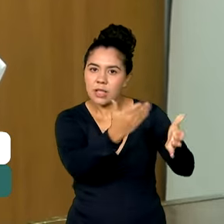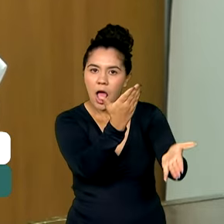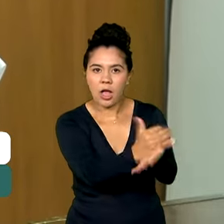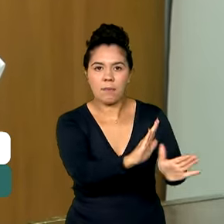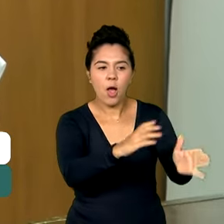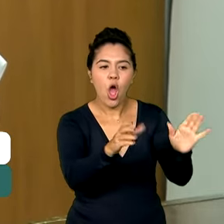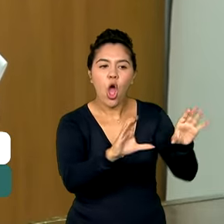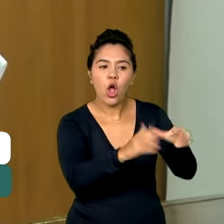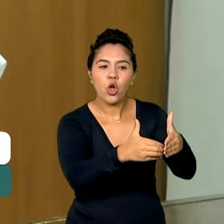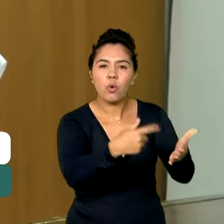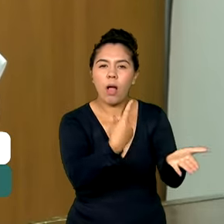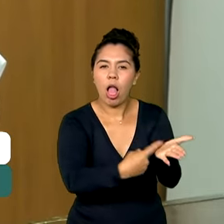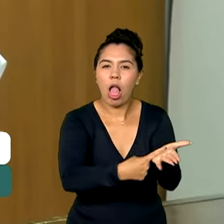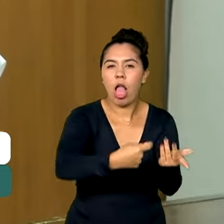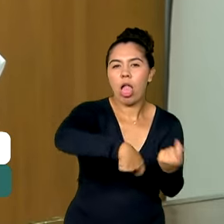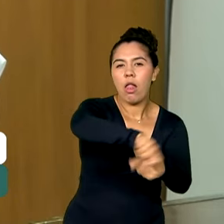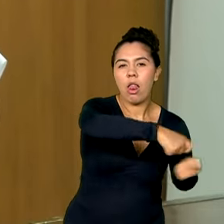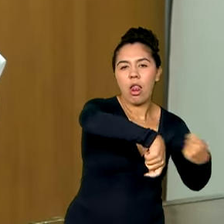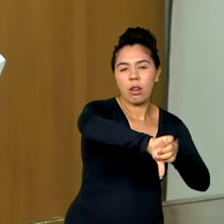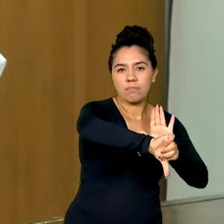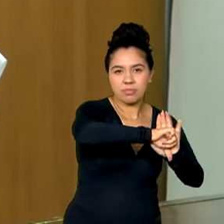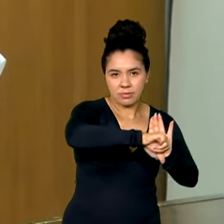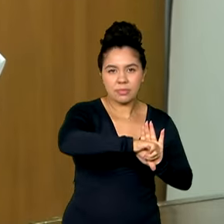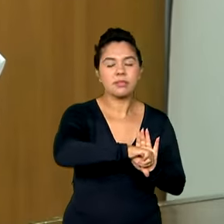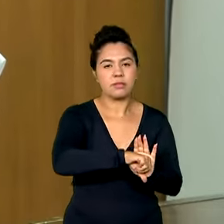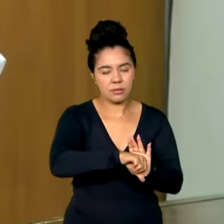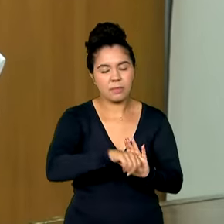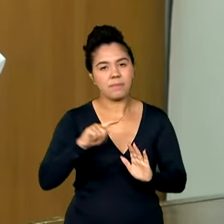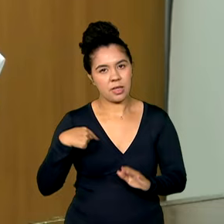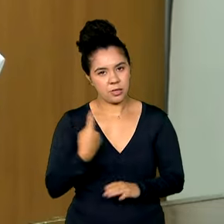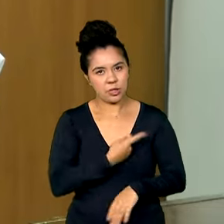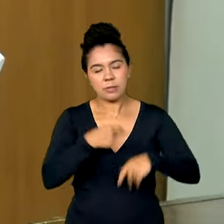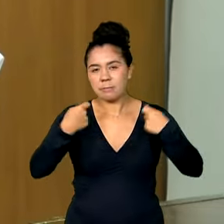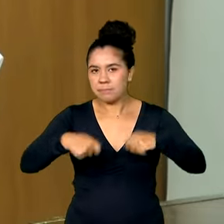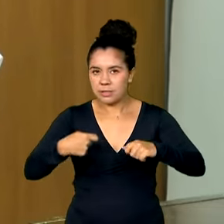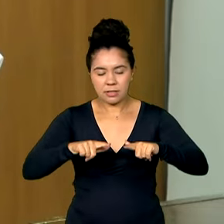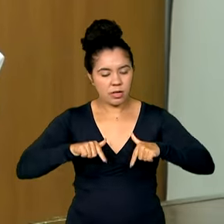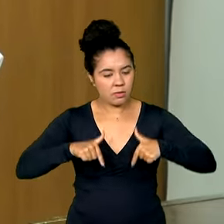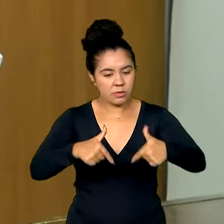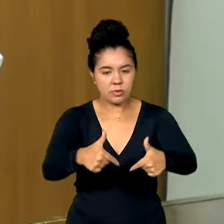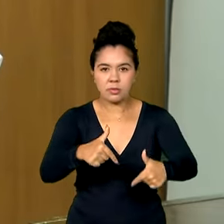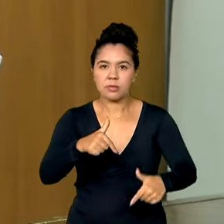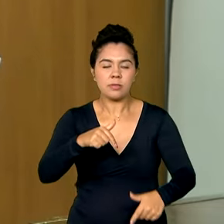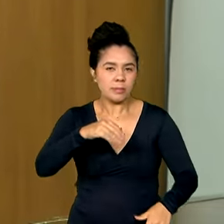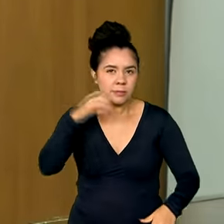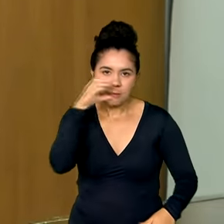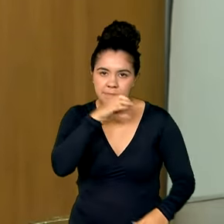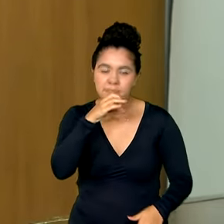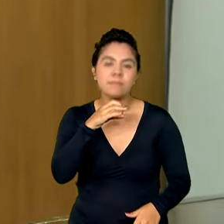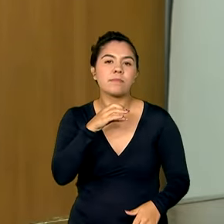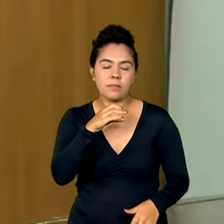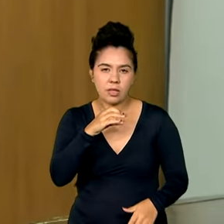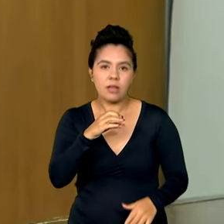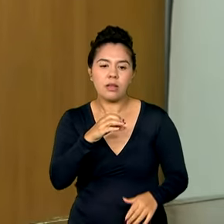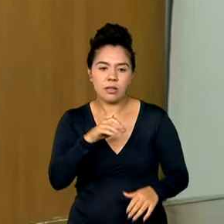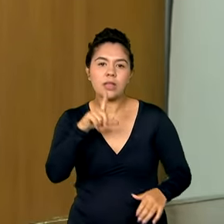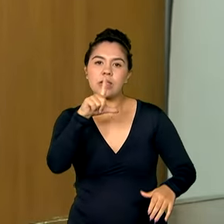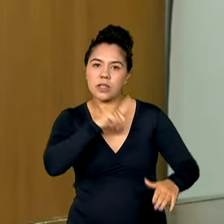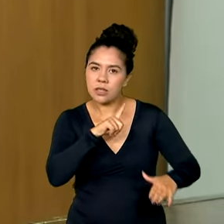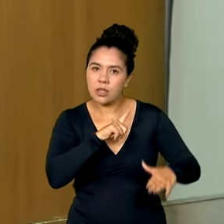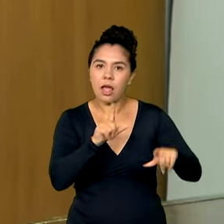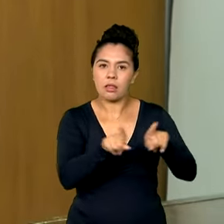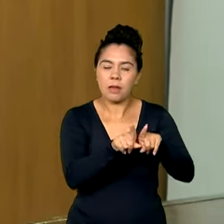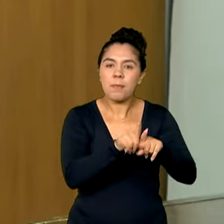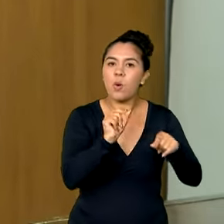na marginalidade do processo, eu acho que a gente tem que agir com o máximo rigor, sabendo do tênue limite